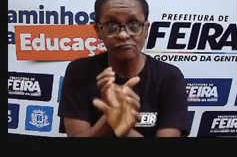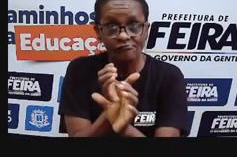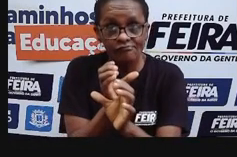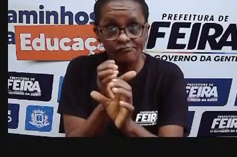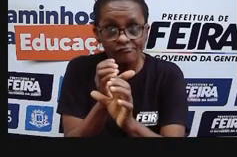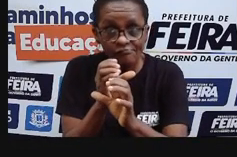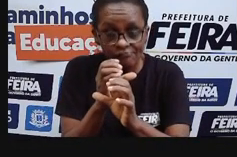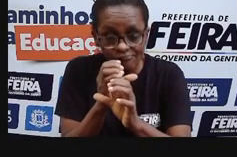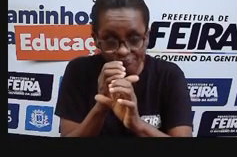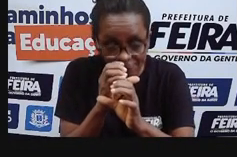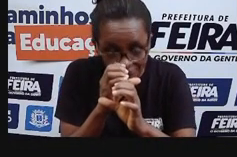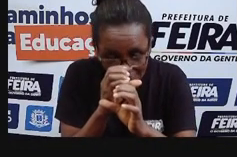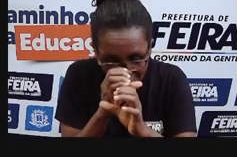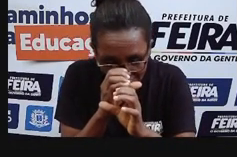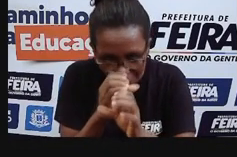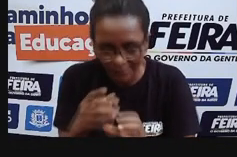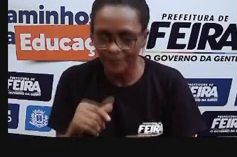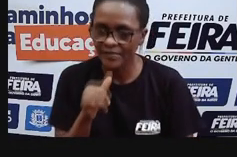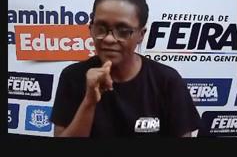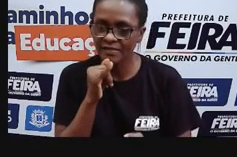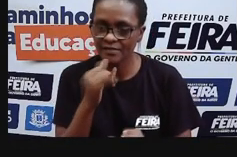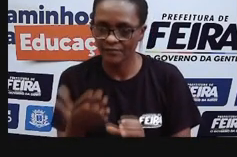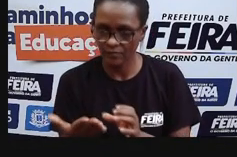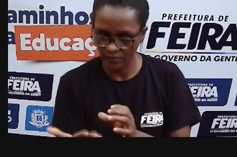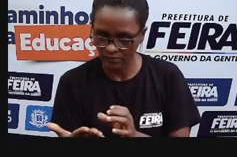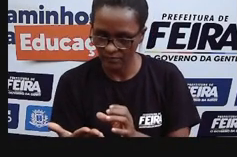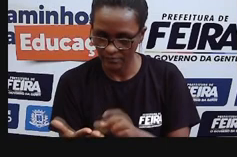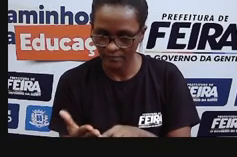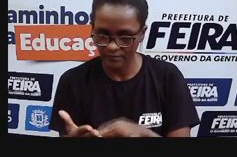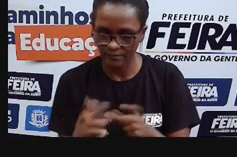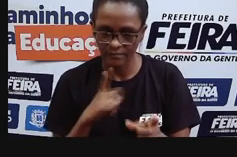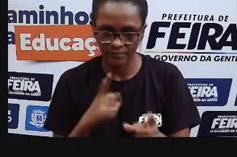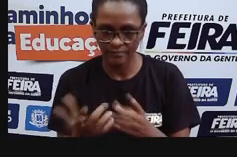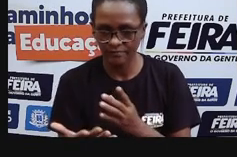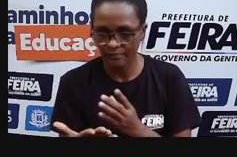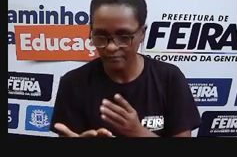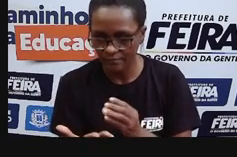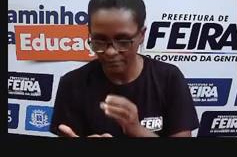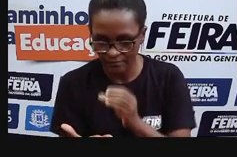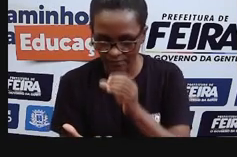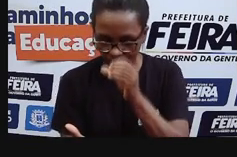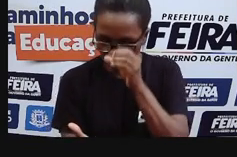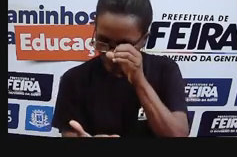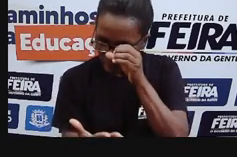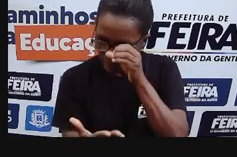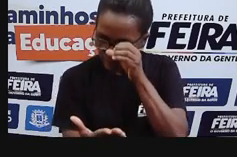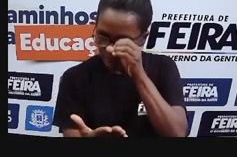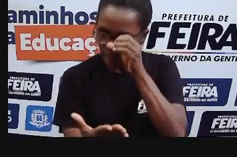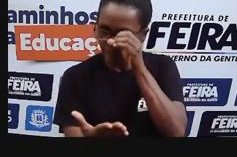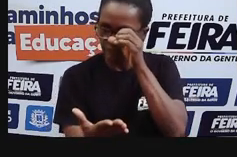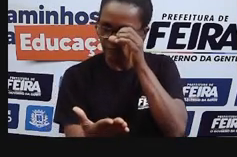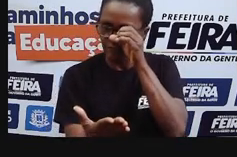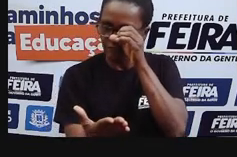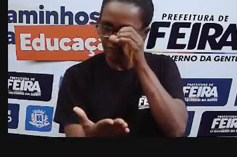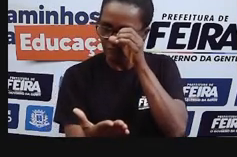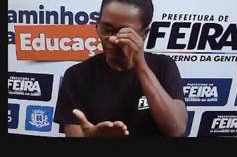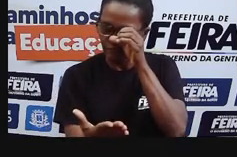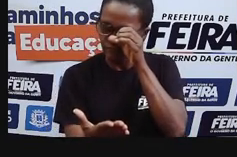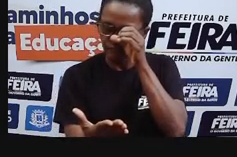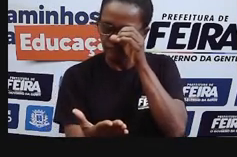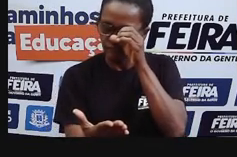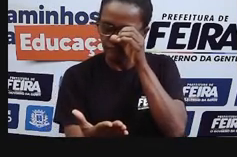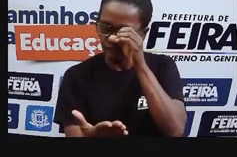acontece? Então, essa ampliação, ela é maior. Eu consigo ver mais detalhes. Eu consigo me